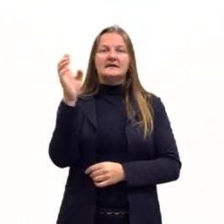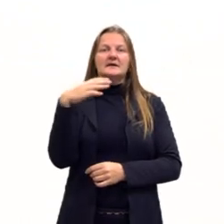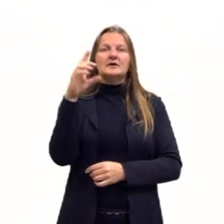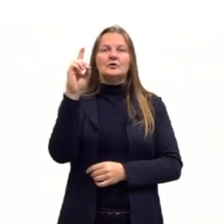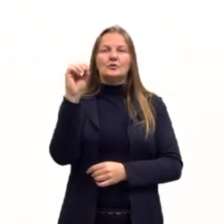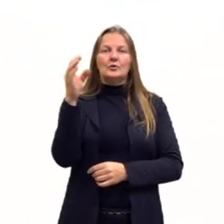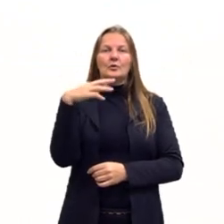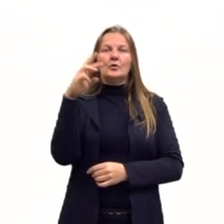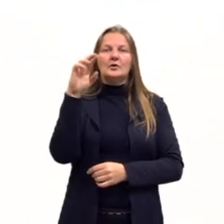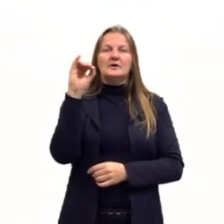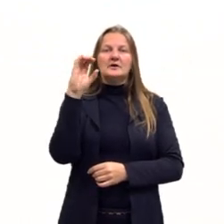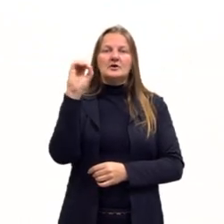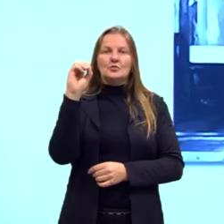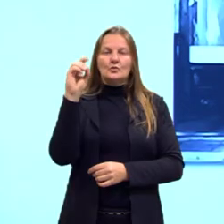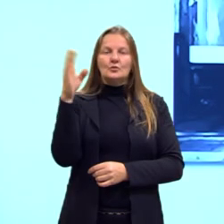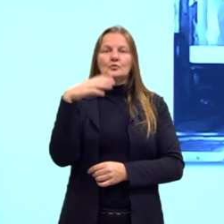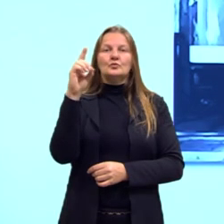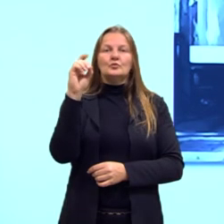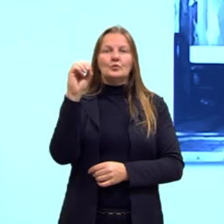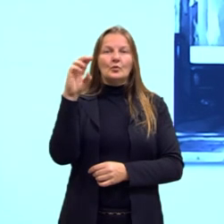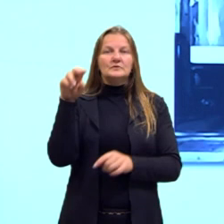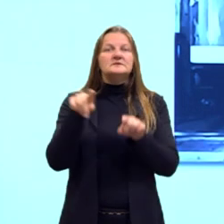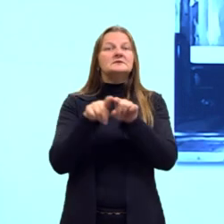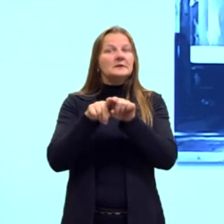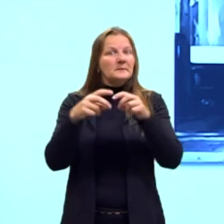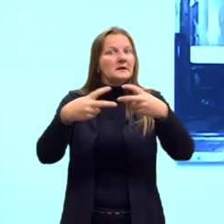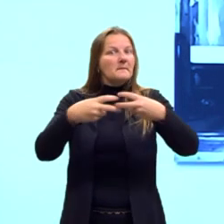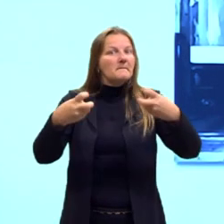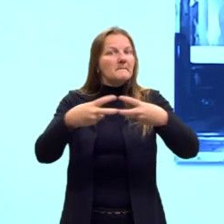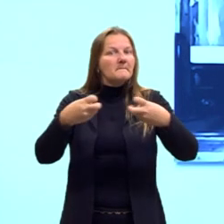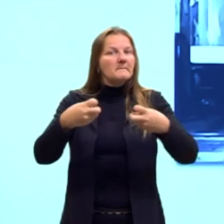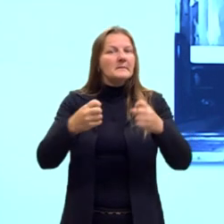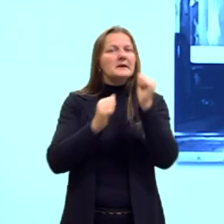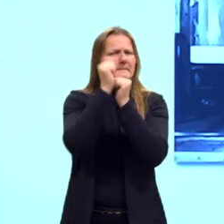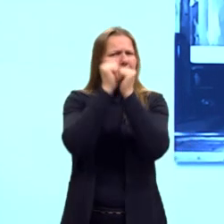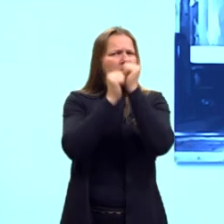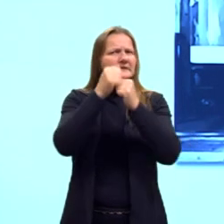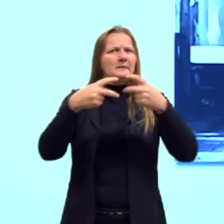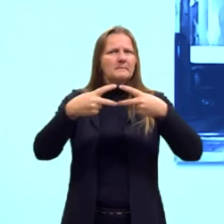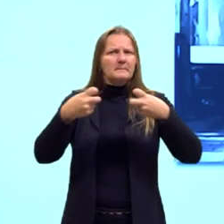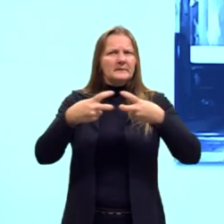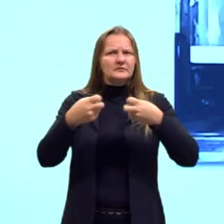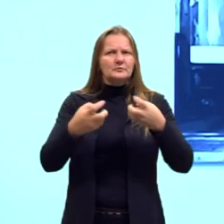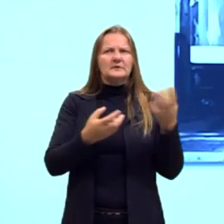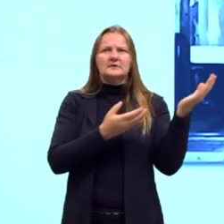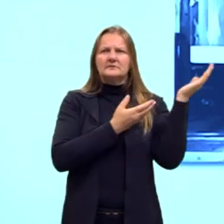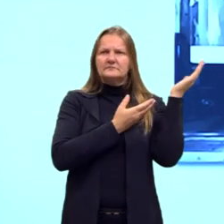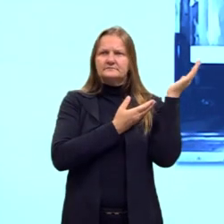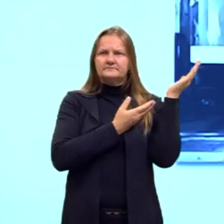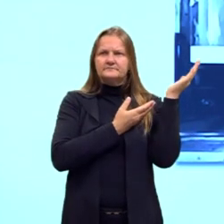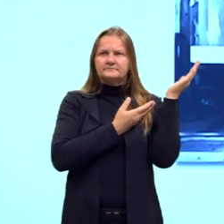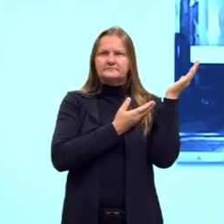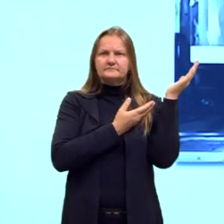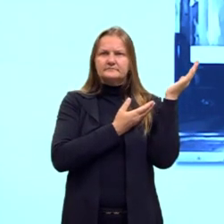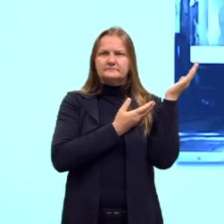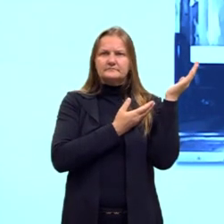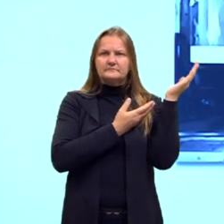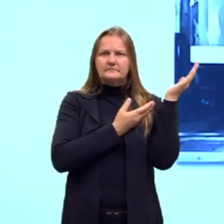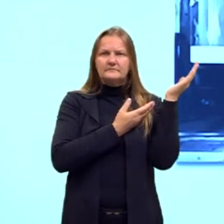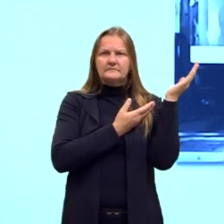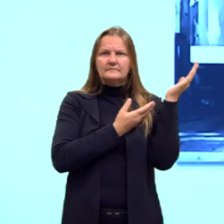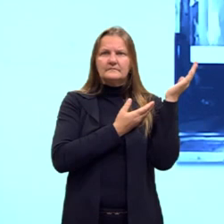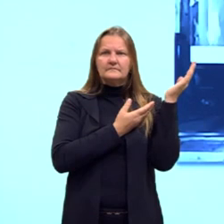a Petrobras, olha aqui, ó, a criação da Petrobras, petróleo do Brasil, tá, gurizada. Então ele começa justamente a dar